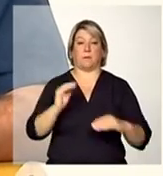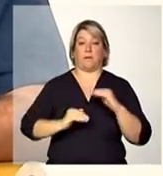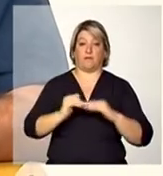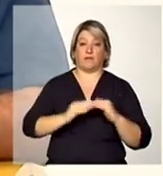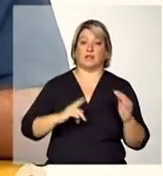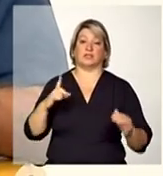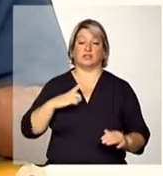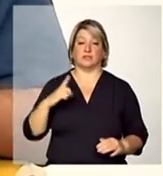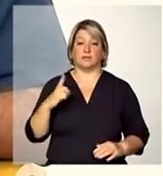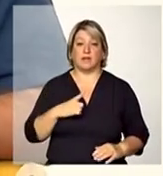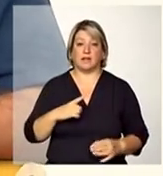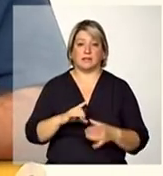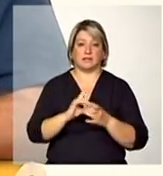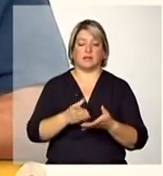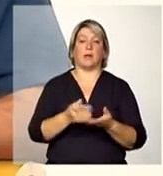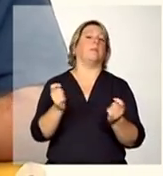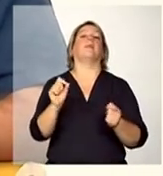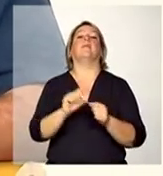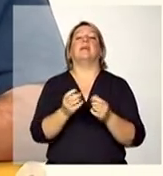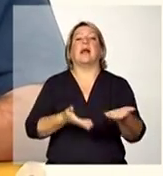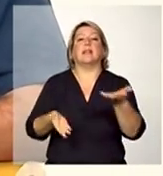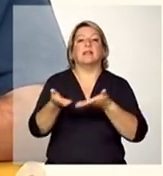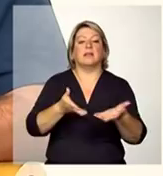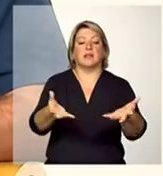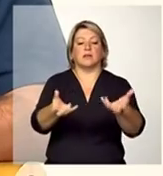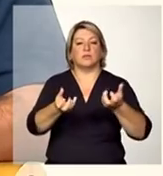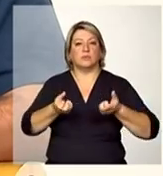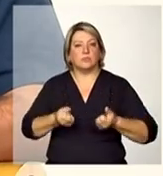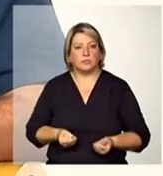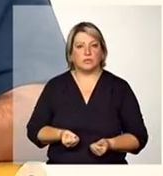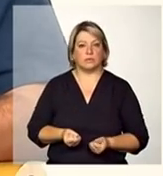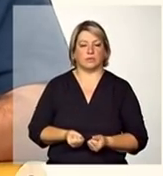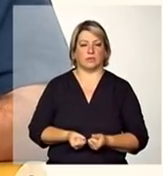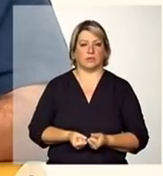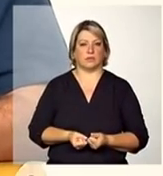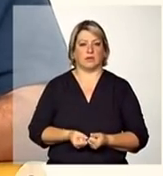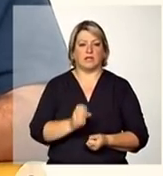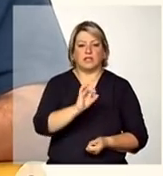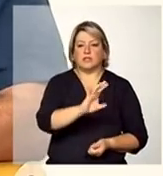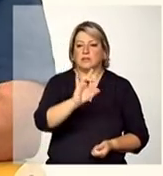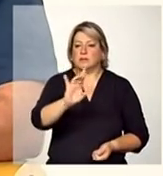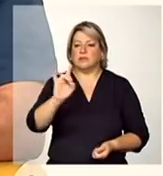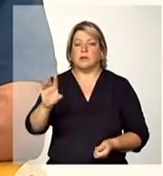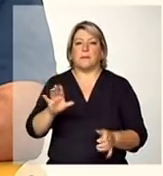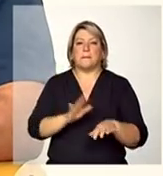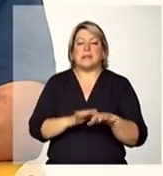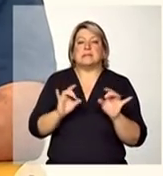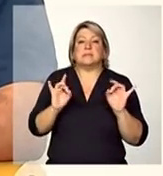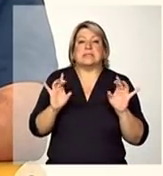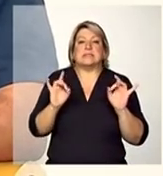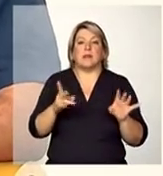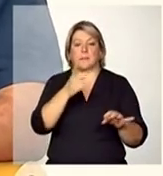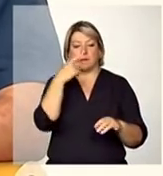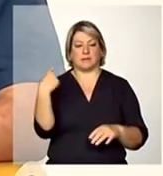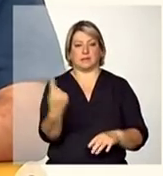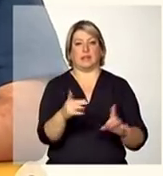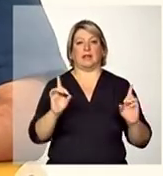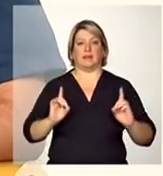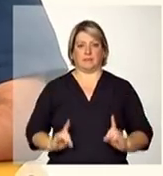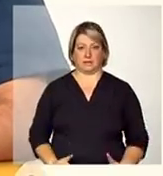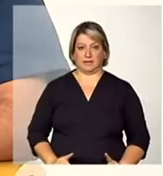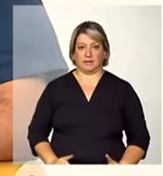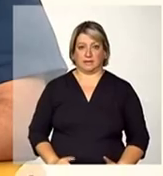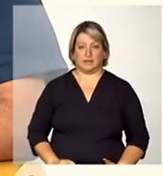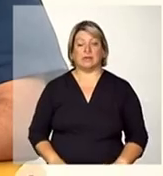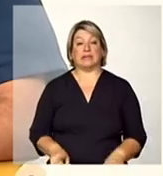para que fizessem um atendimento um acolhimento mais individualizado e mais especializado para as pessoas com deficiência então tanto